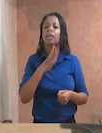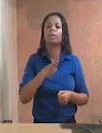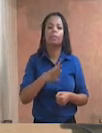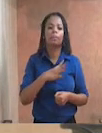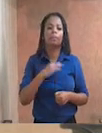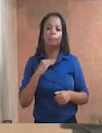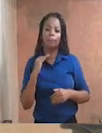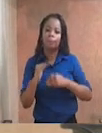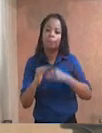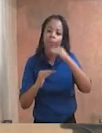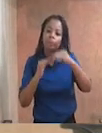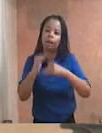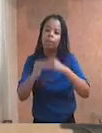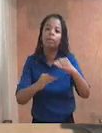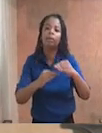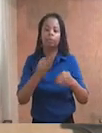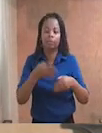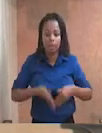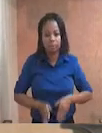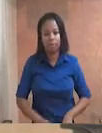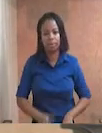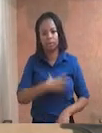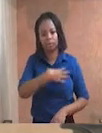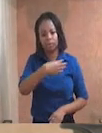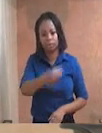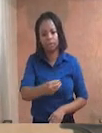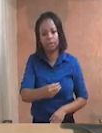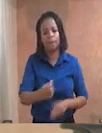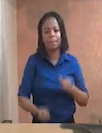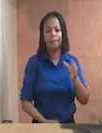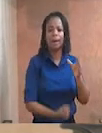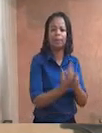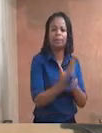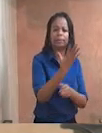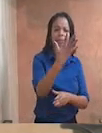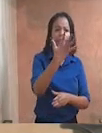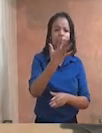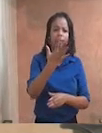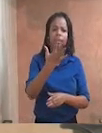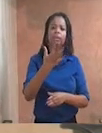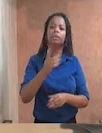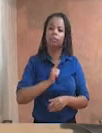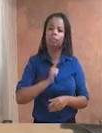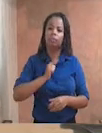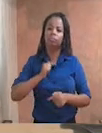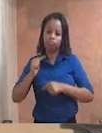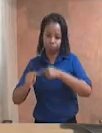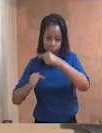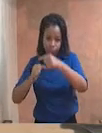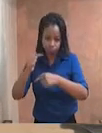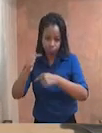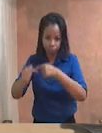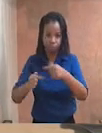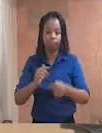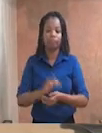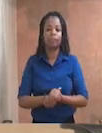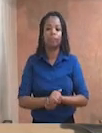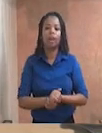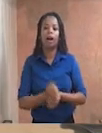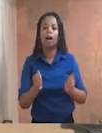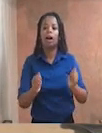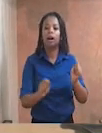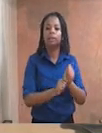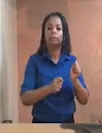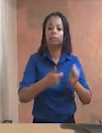filho ou sucedê-lo a falecimento se deixará descendente. Artigo 27. O reconhecimento do